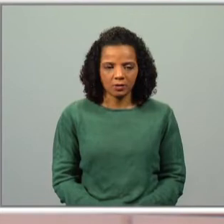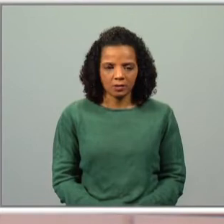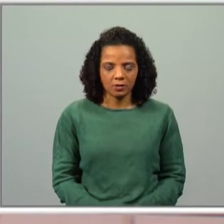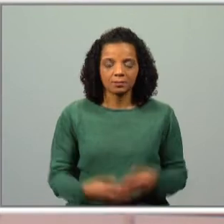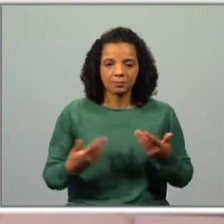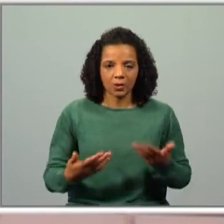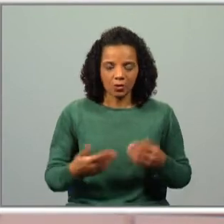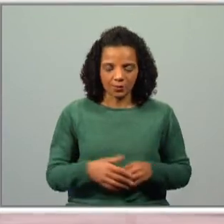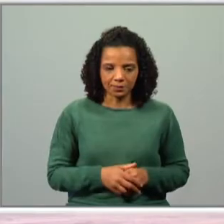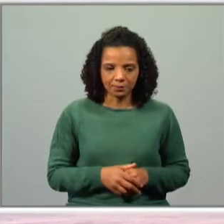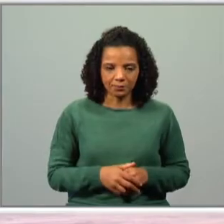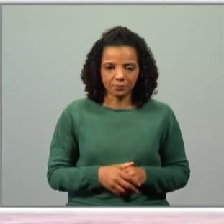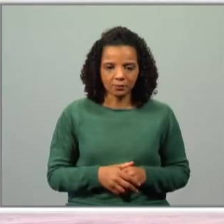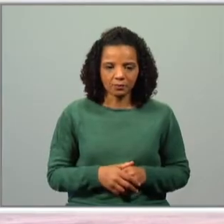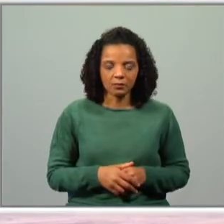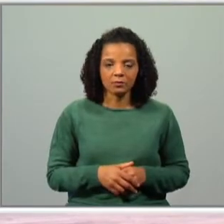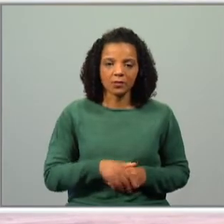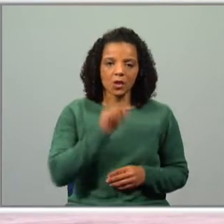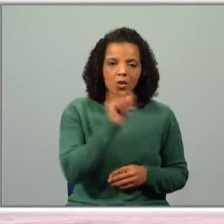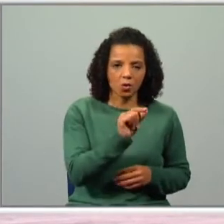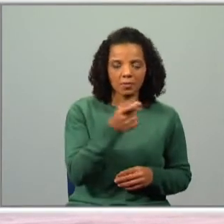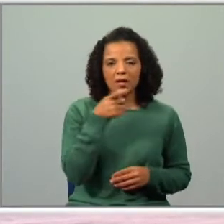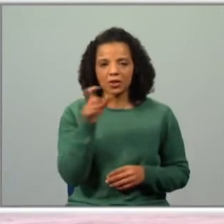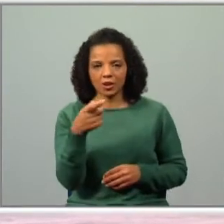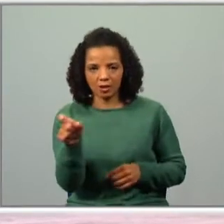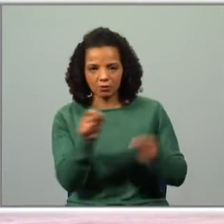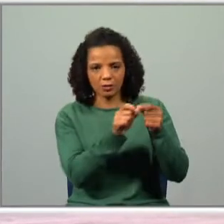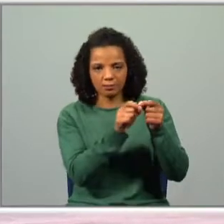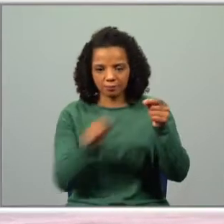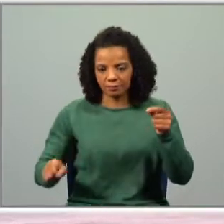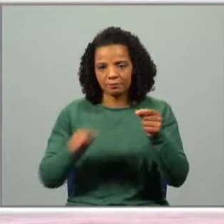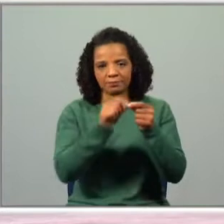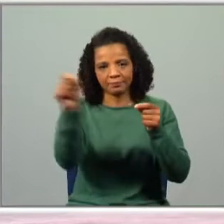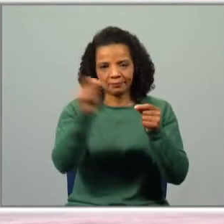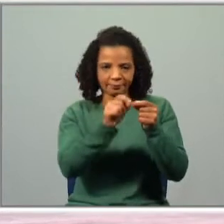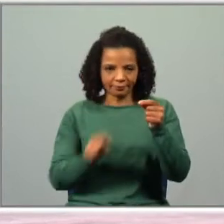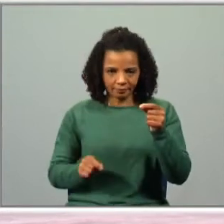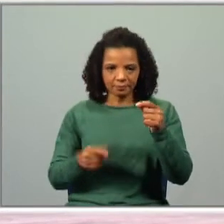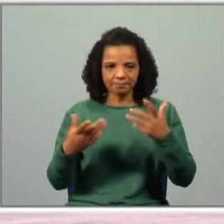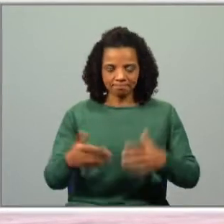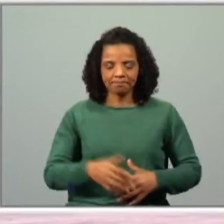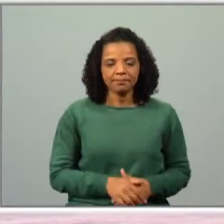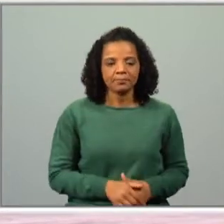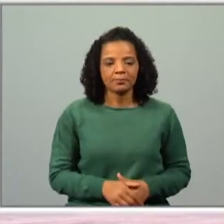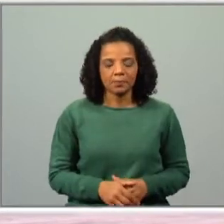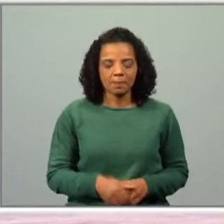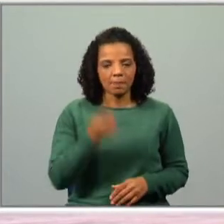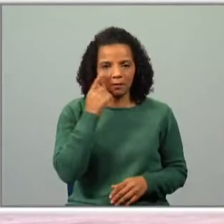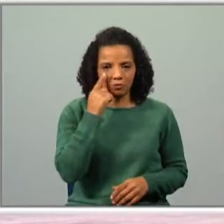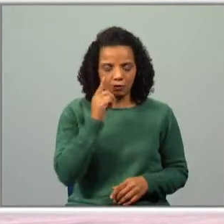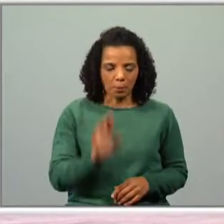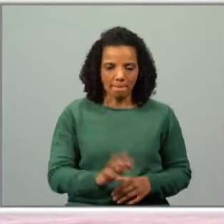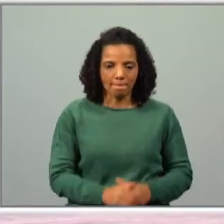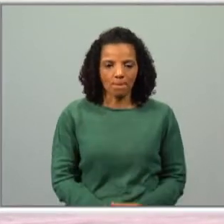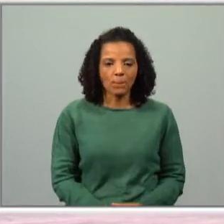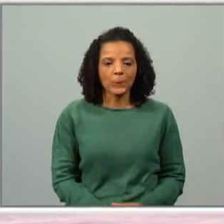Vamos ligar os nomes aos adjetivos que os caracterizam. Agora, vamos apresentá-los, vamos vê-los com atenção.